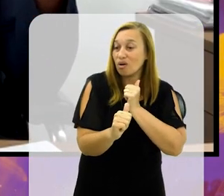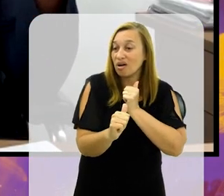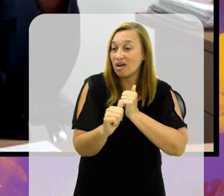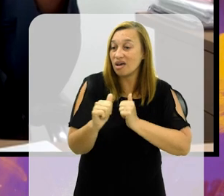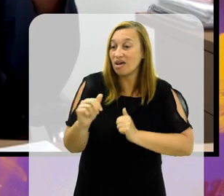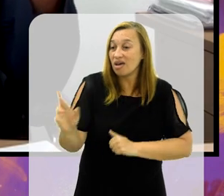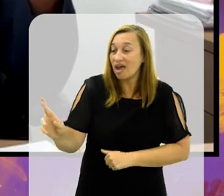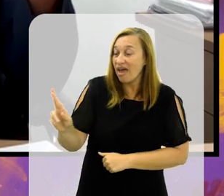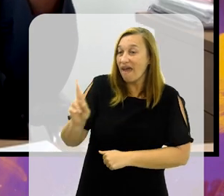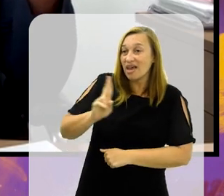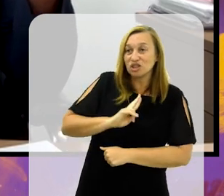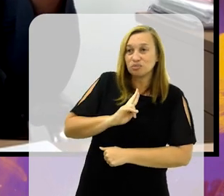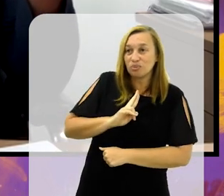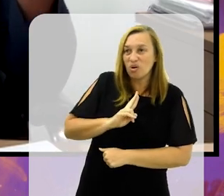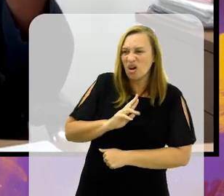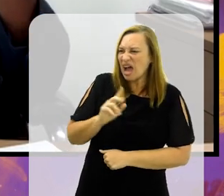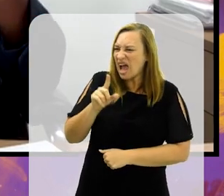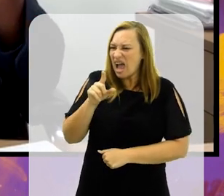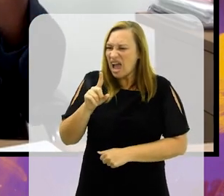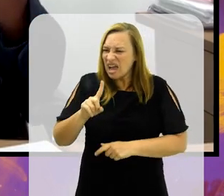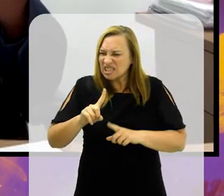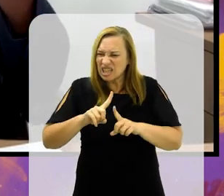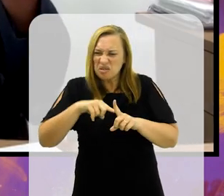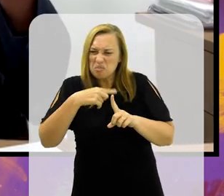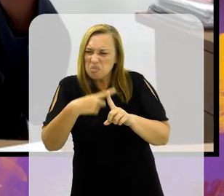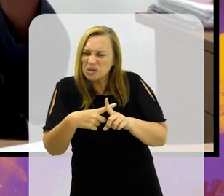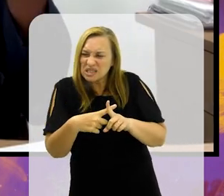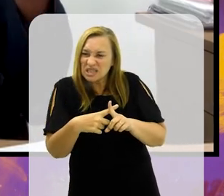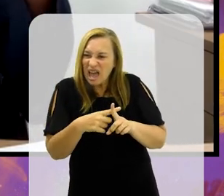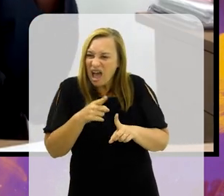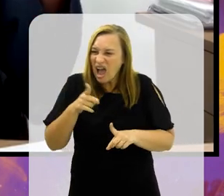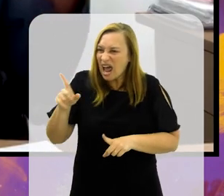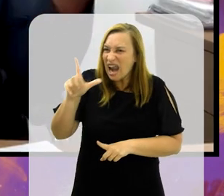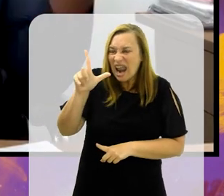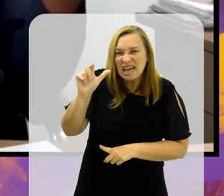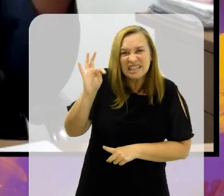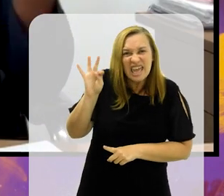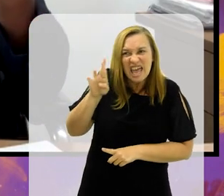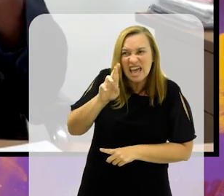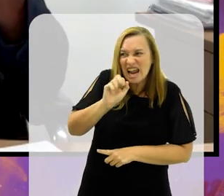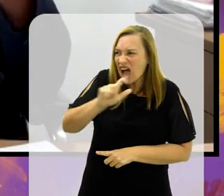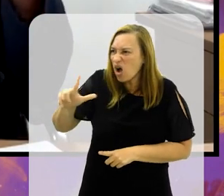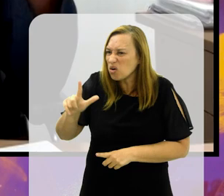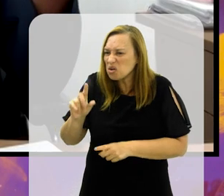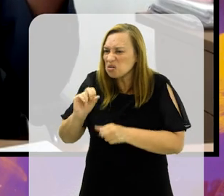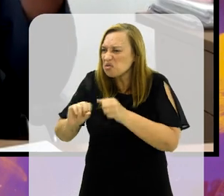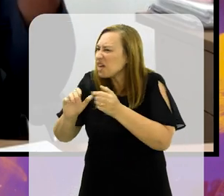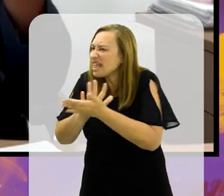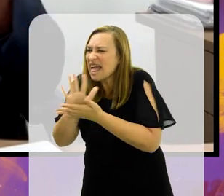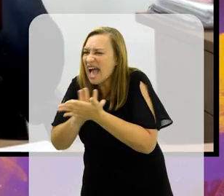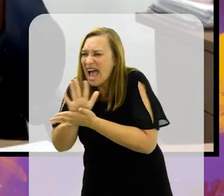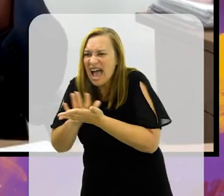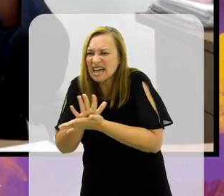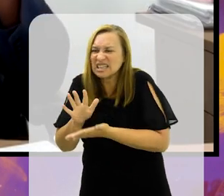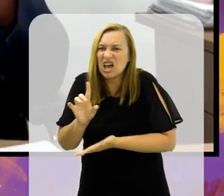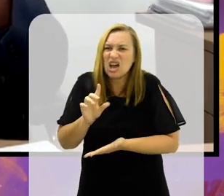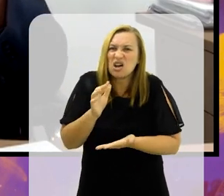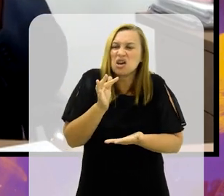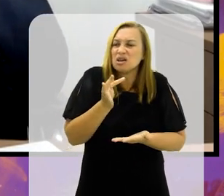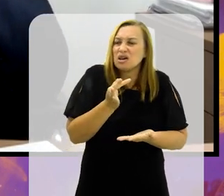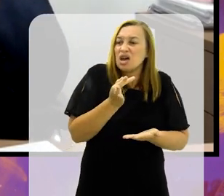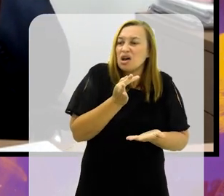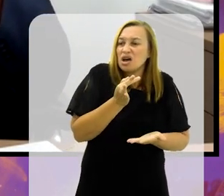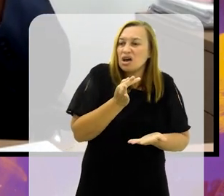resenha. Olha, aquele lateral não fez nada. Meu Deus do céu! Foi falta, foi pênalti.